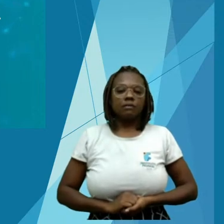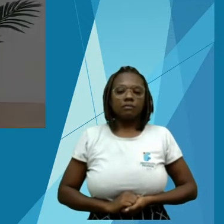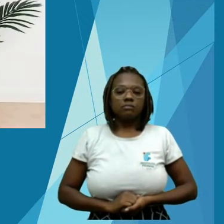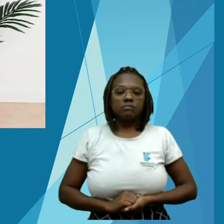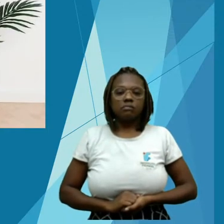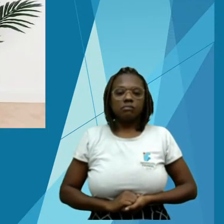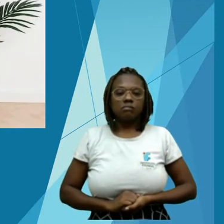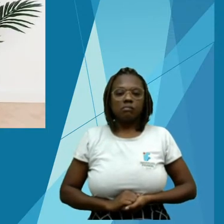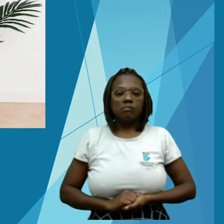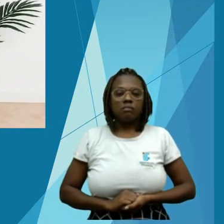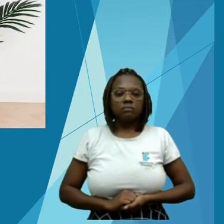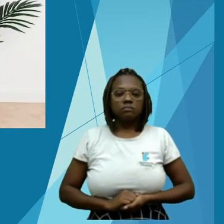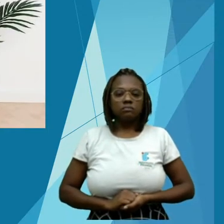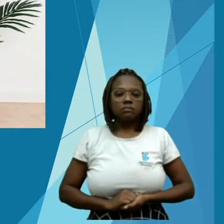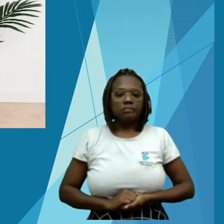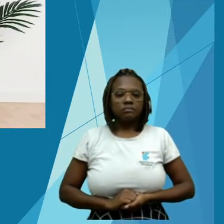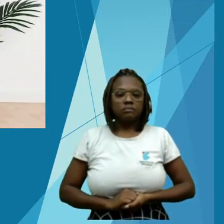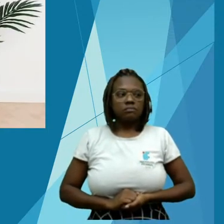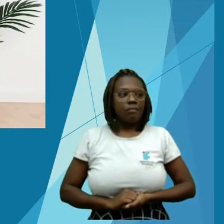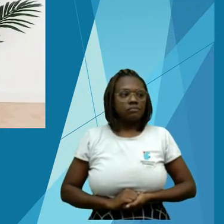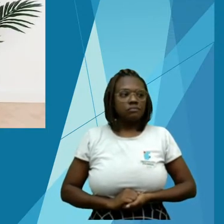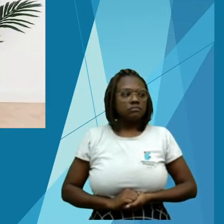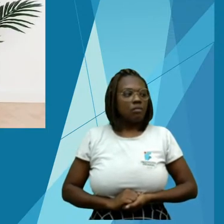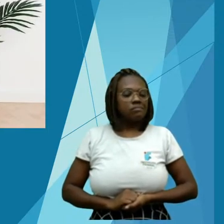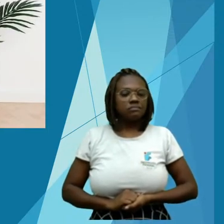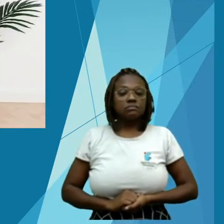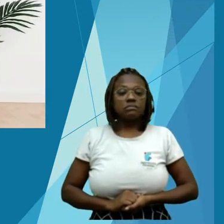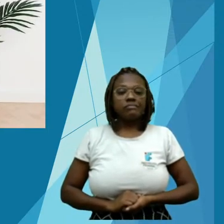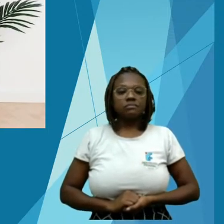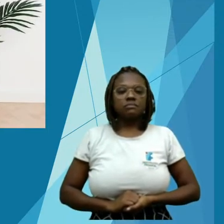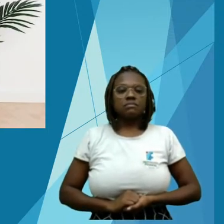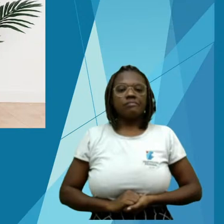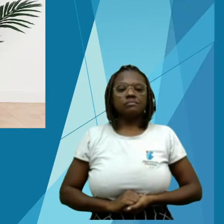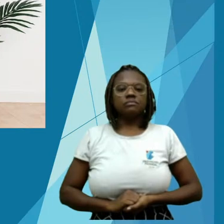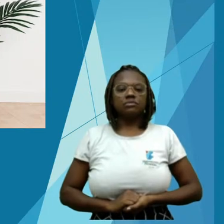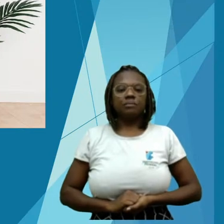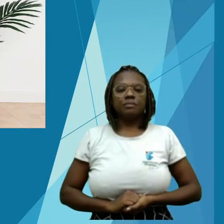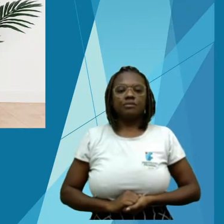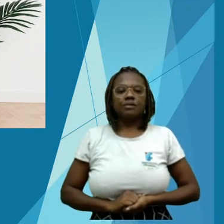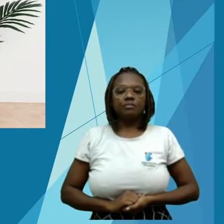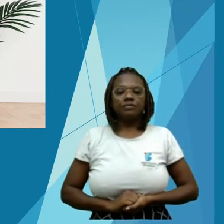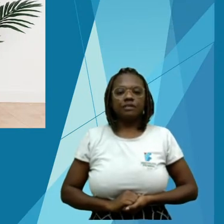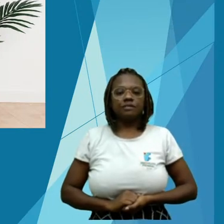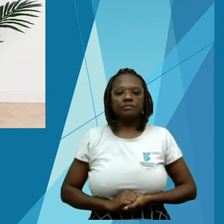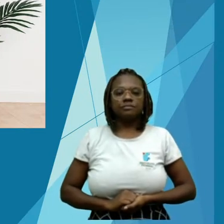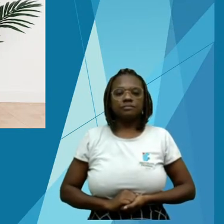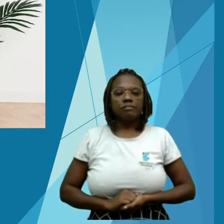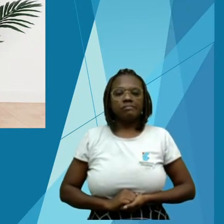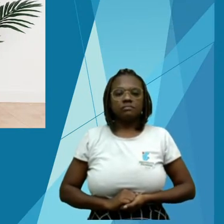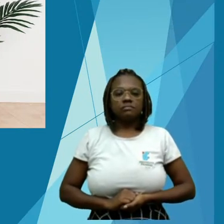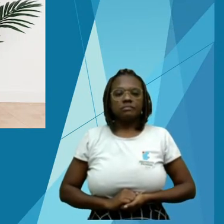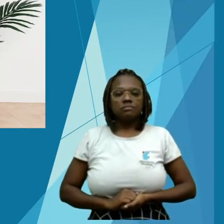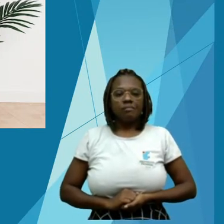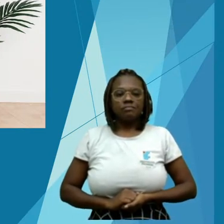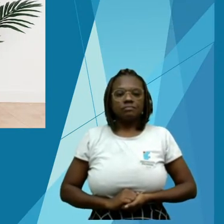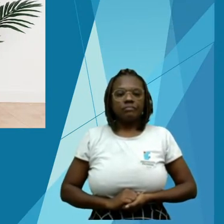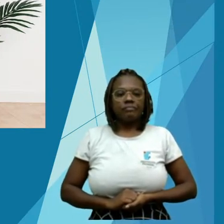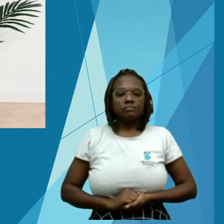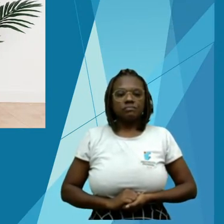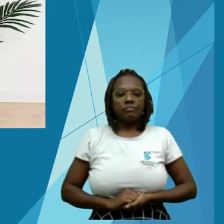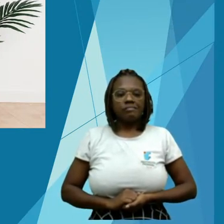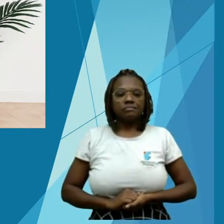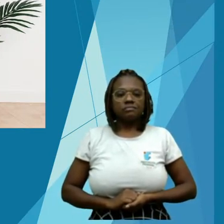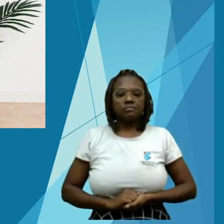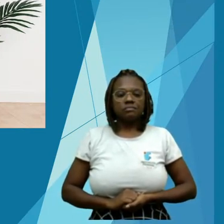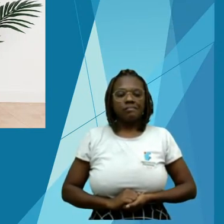Bom dia. Primeiramente, gostaria de cumprimentar todos os participantes, todos os congressos.